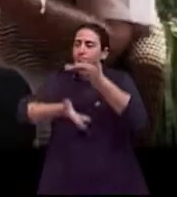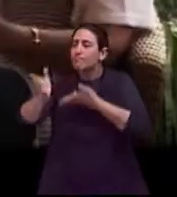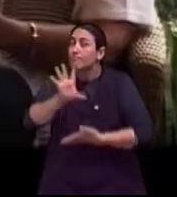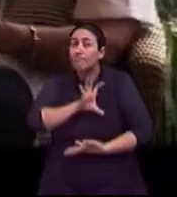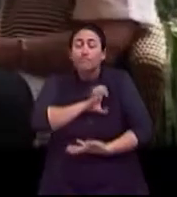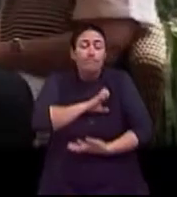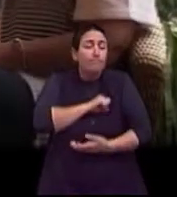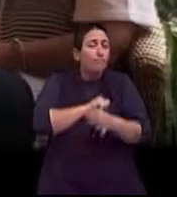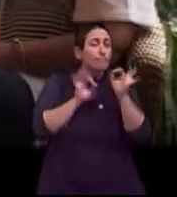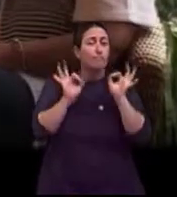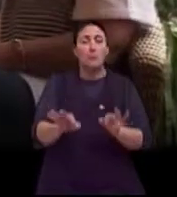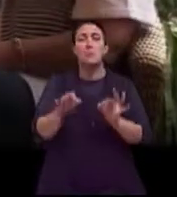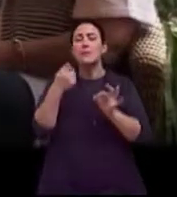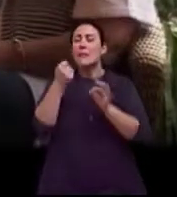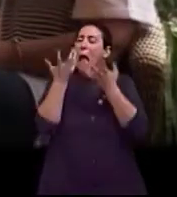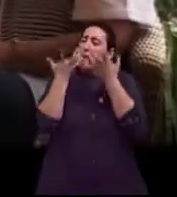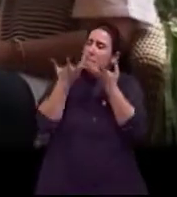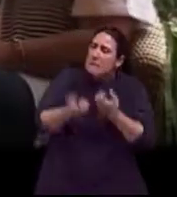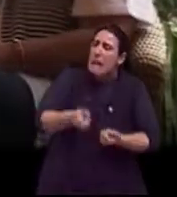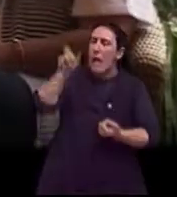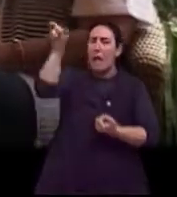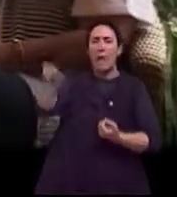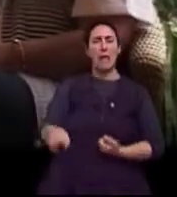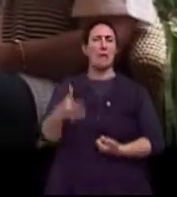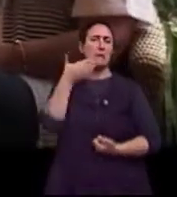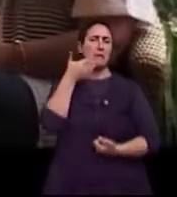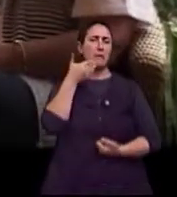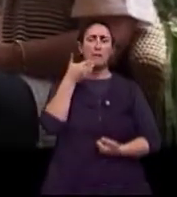saber aceitar a pessoa como ela é. Né?